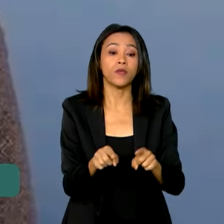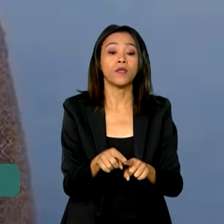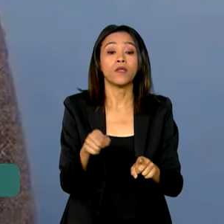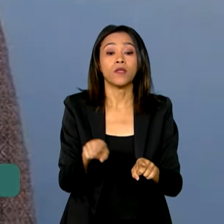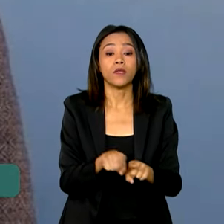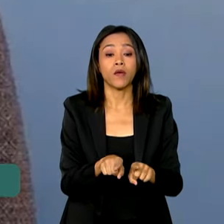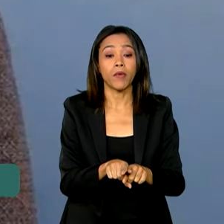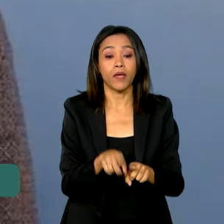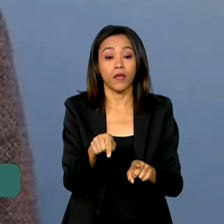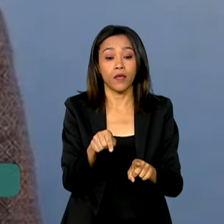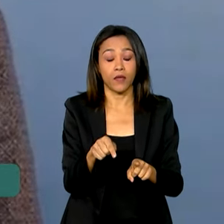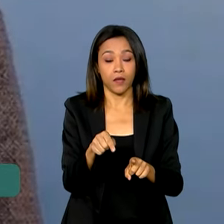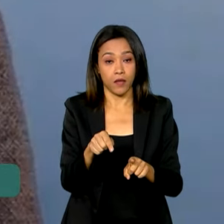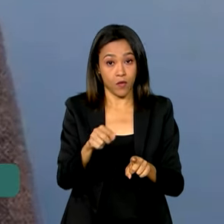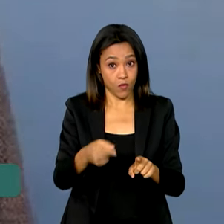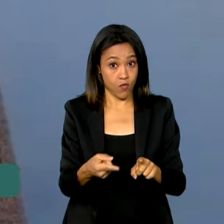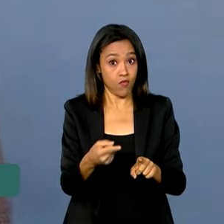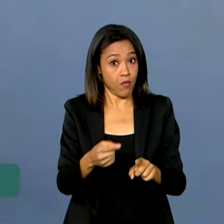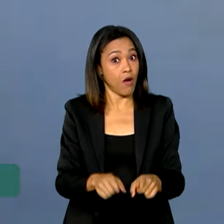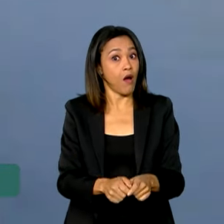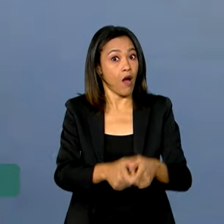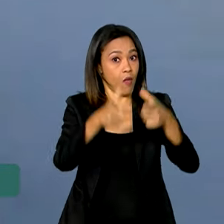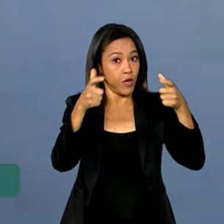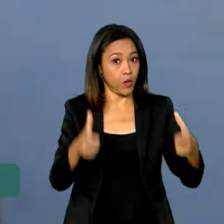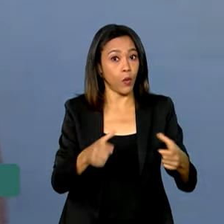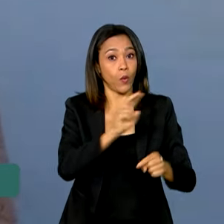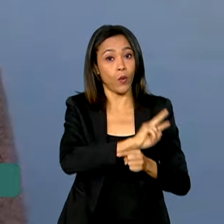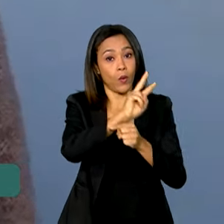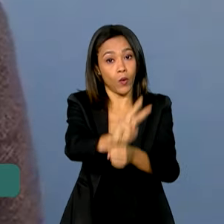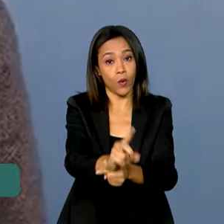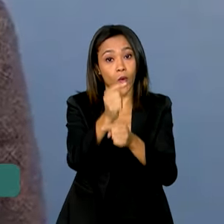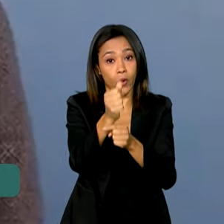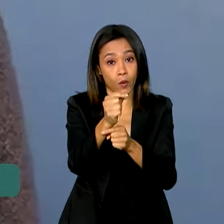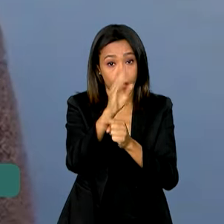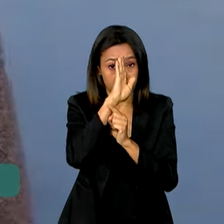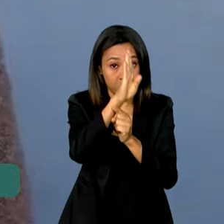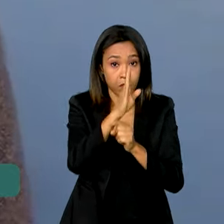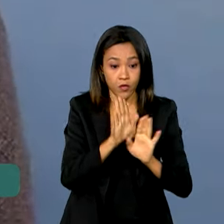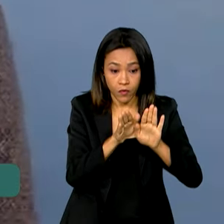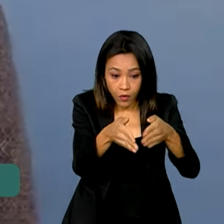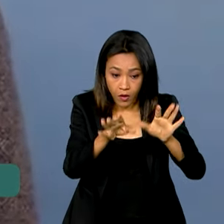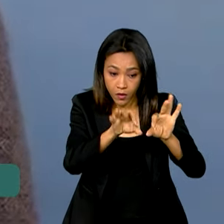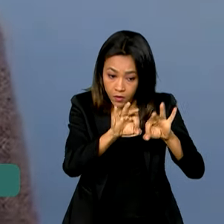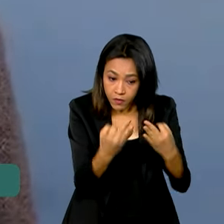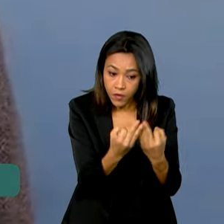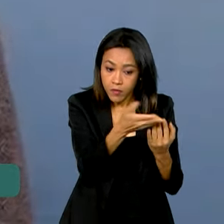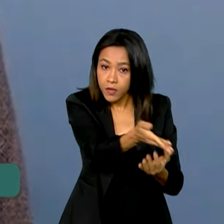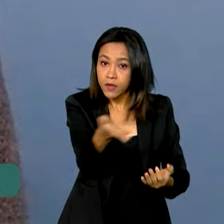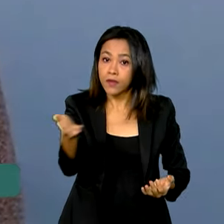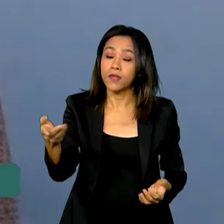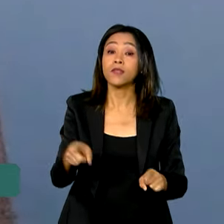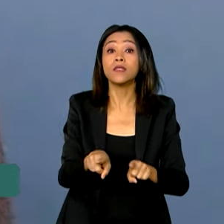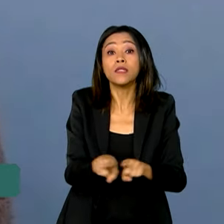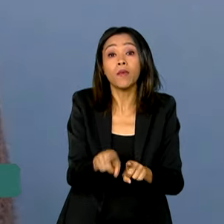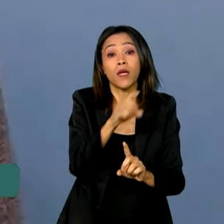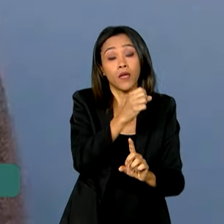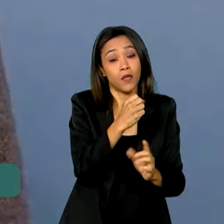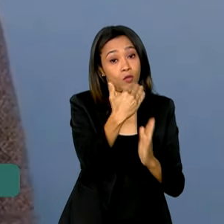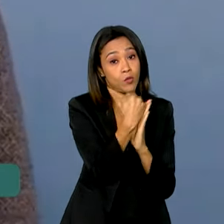o aumento do crédito especialmente voltado para as famílias e os programas também